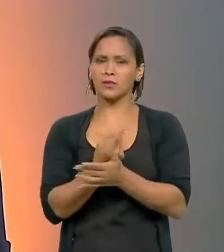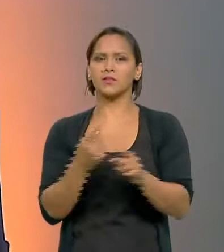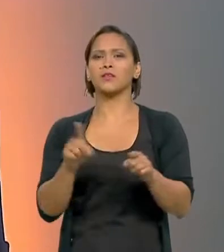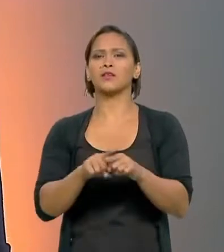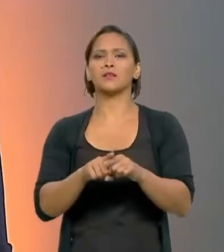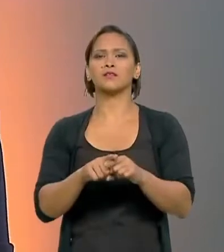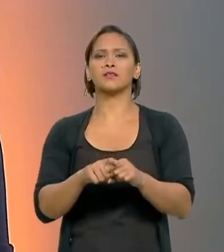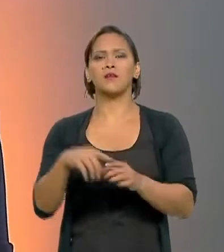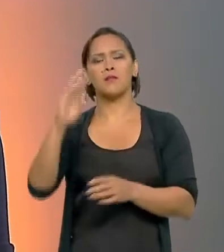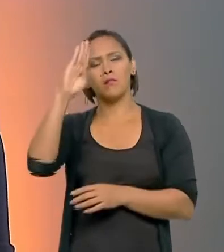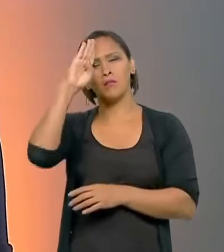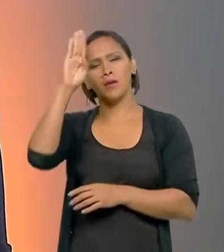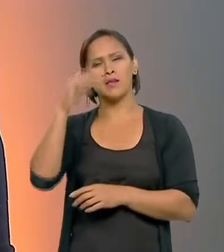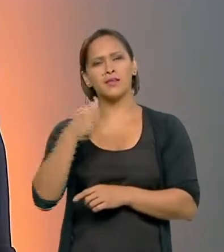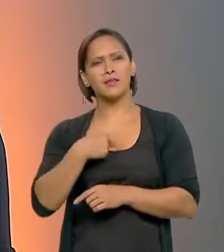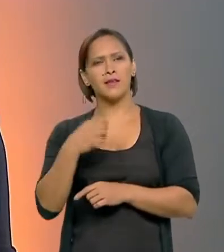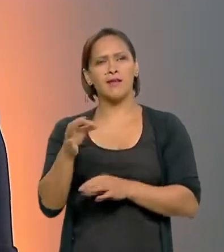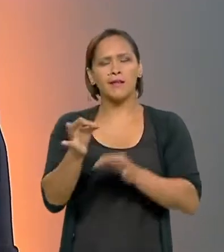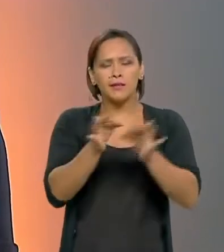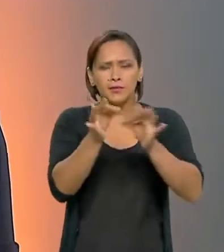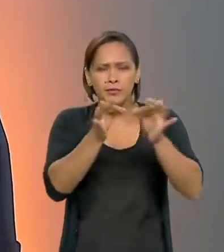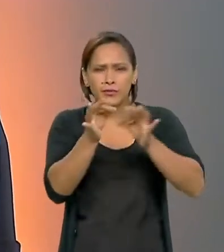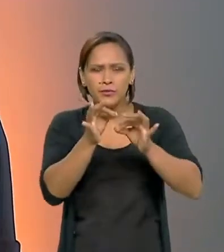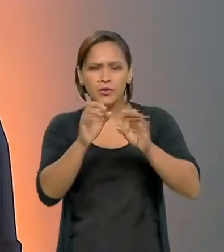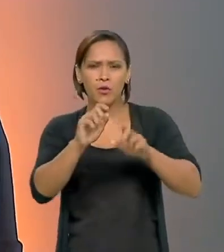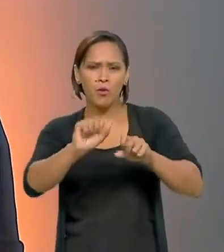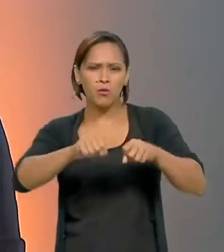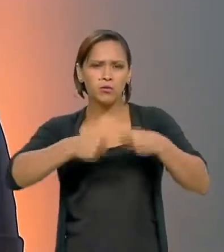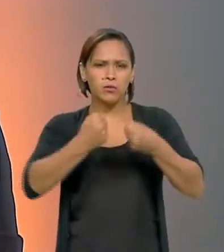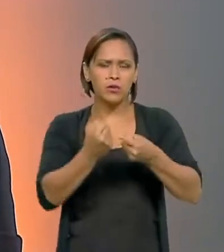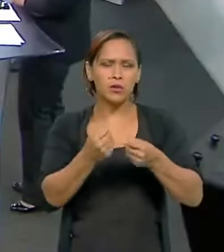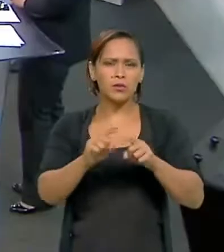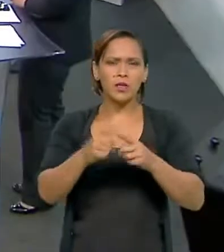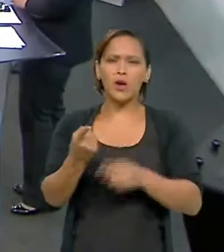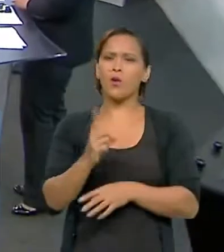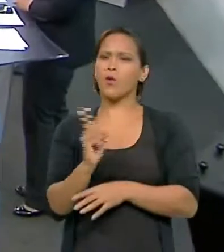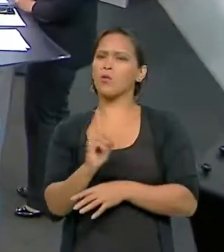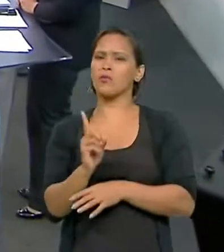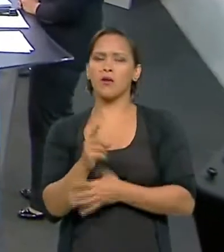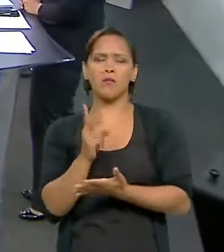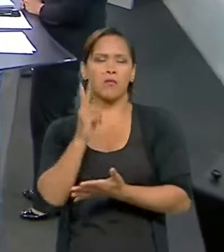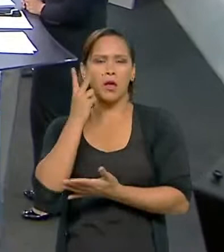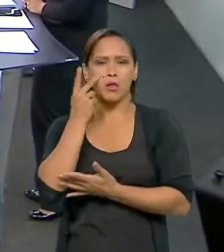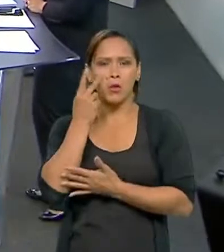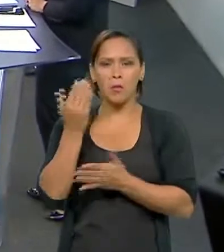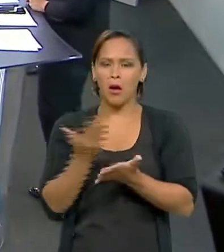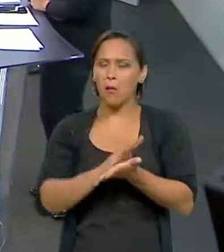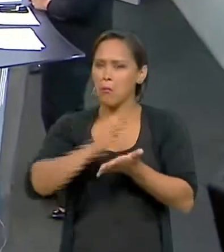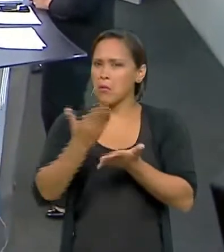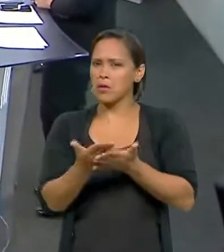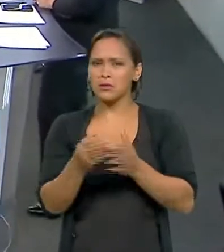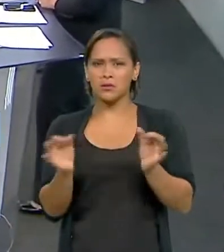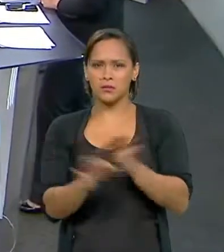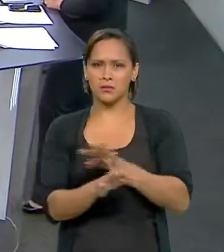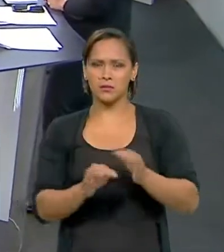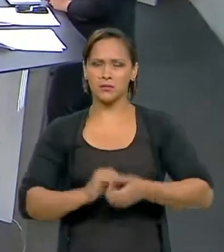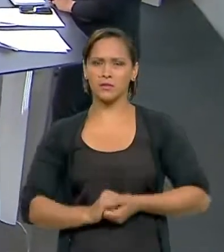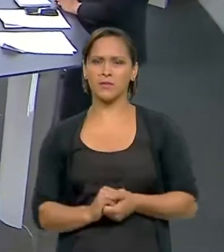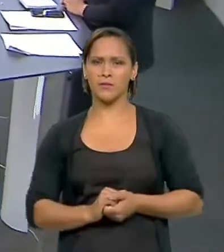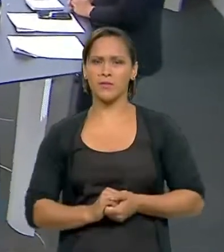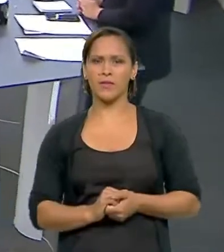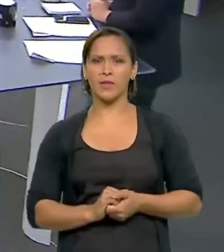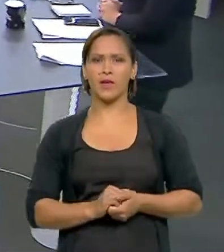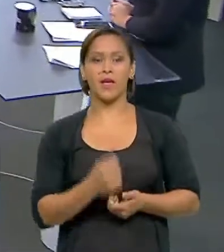também queria saber se isso deixou alguma fissura na força ou se isso é uma coisa corriqueira, página virada. Eu